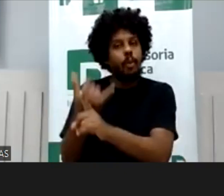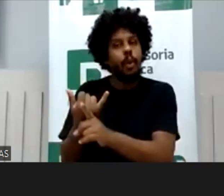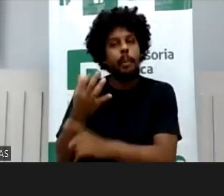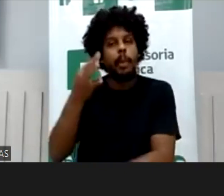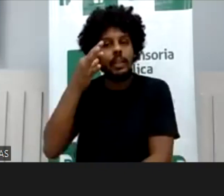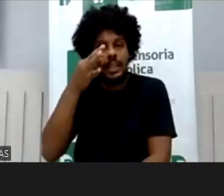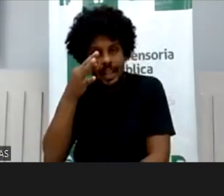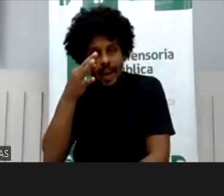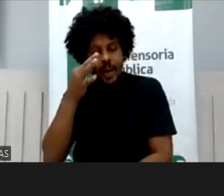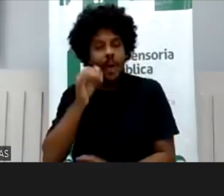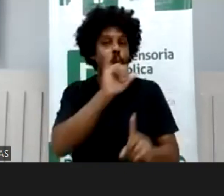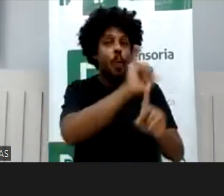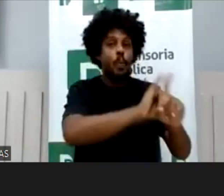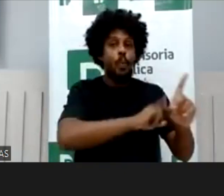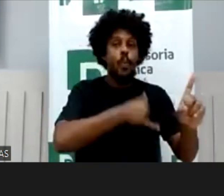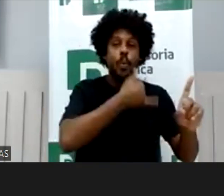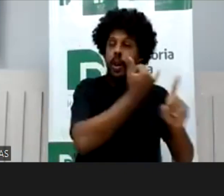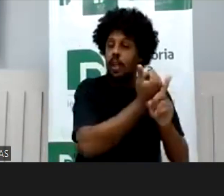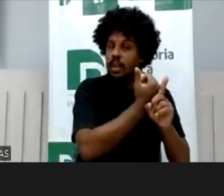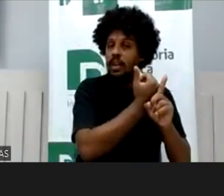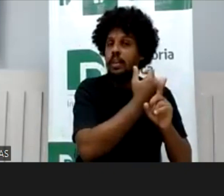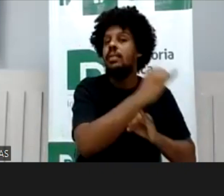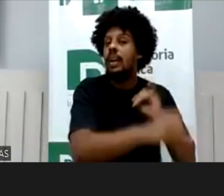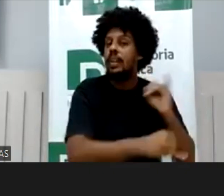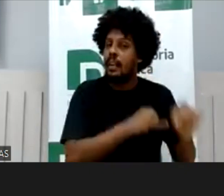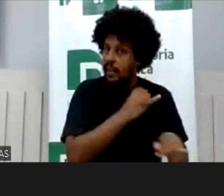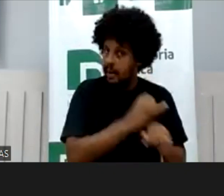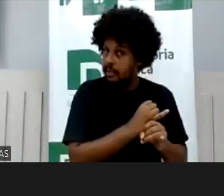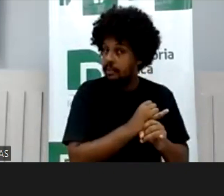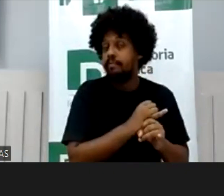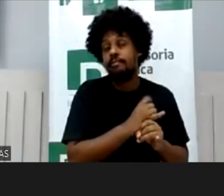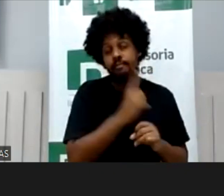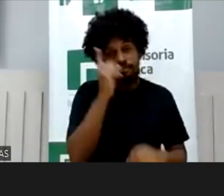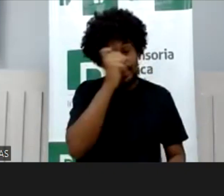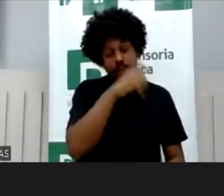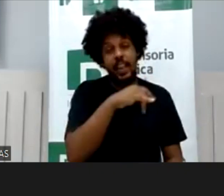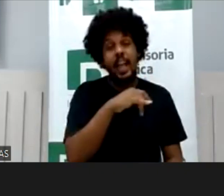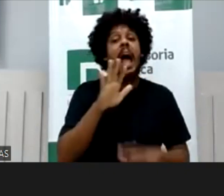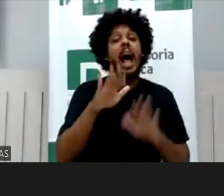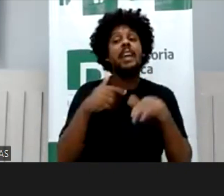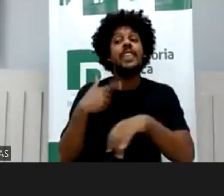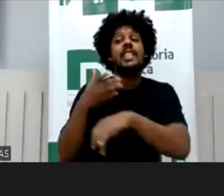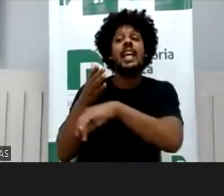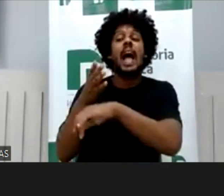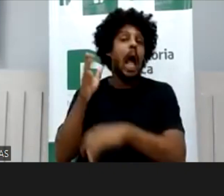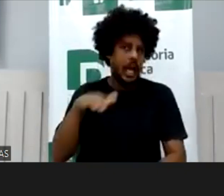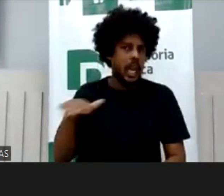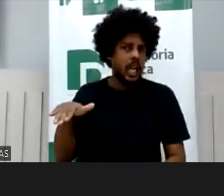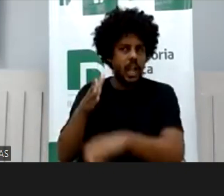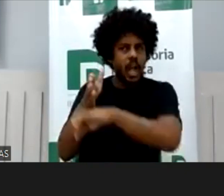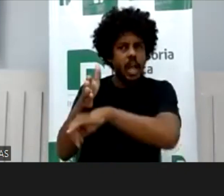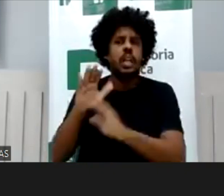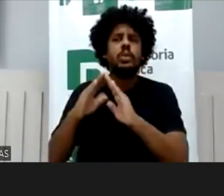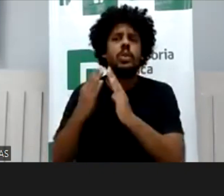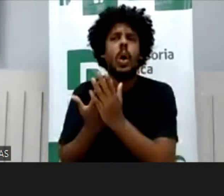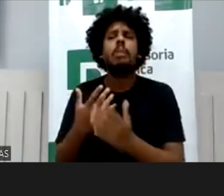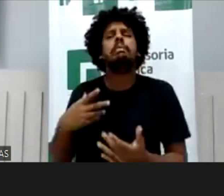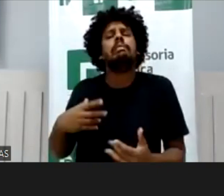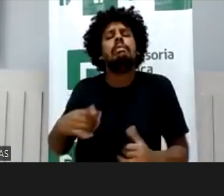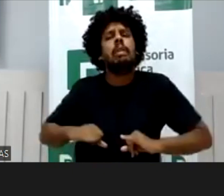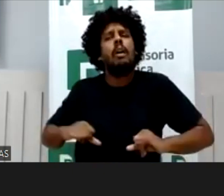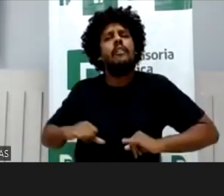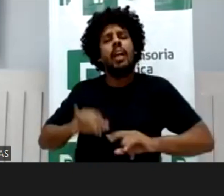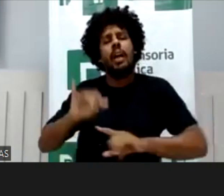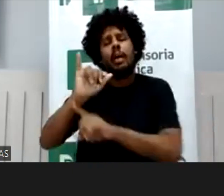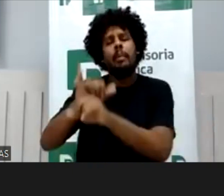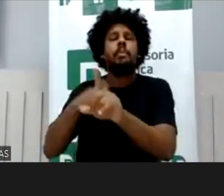bullying da vida digital, eu já li sobre isso, antigamente a criança ia para a escola e ela sofria o bullying ali, mas ela chegava em casa há 30 anos